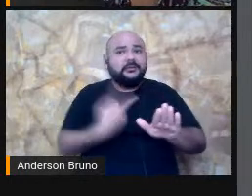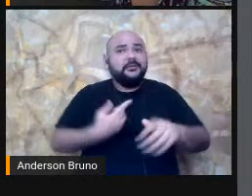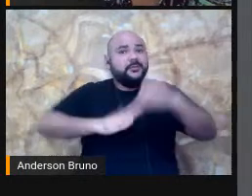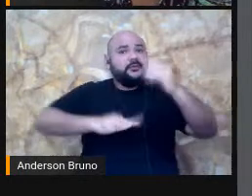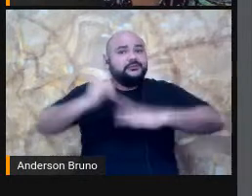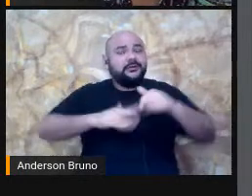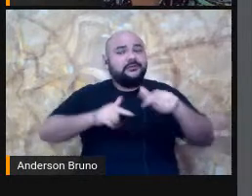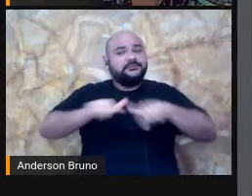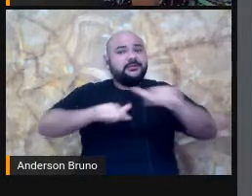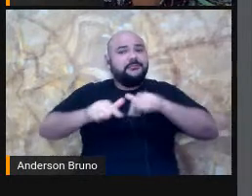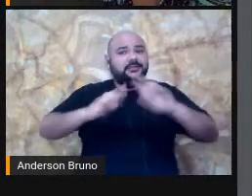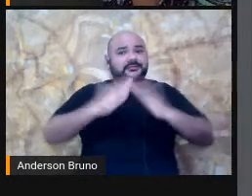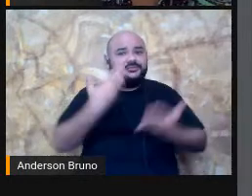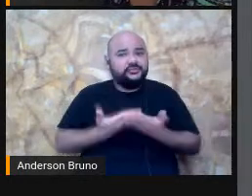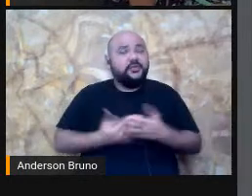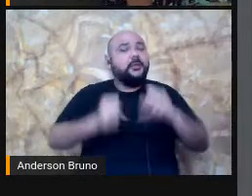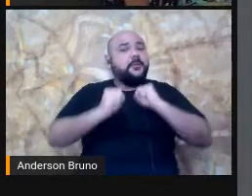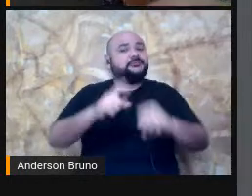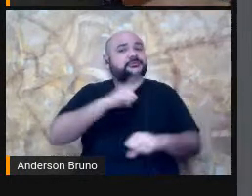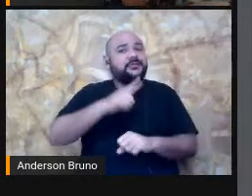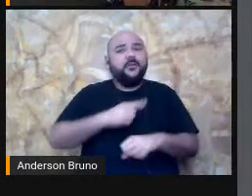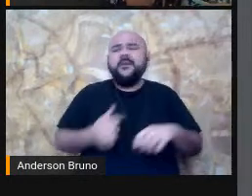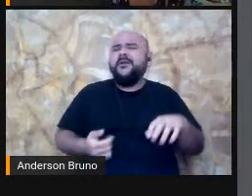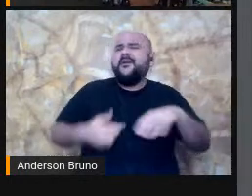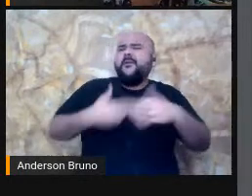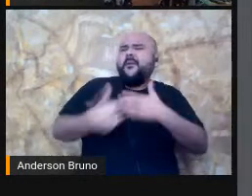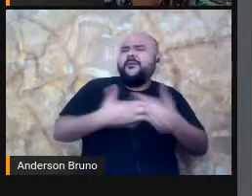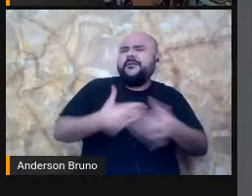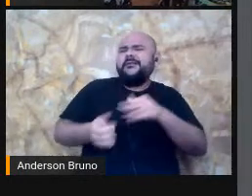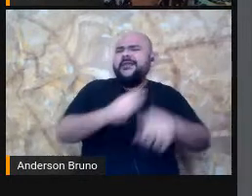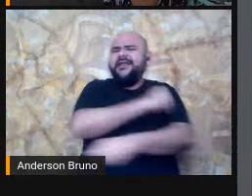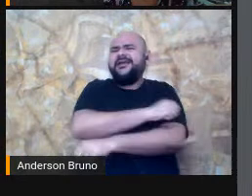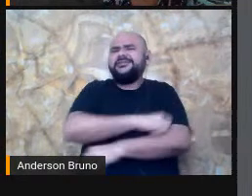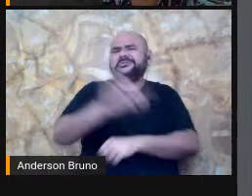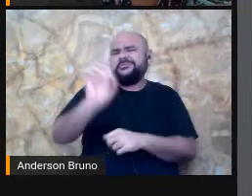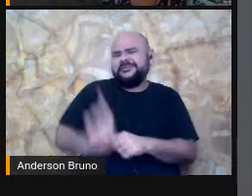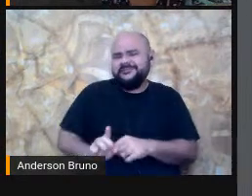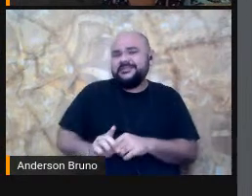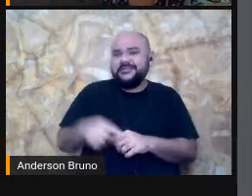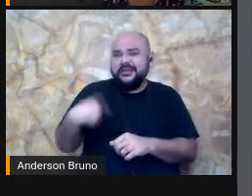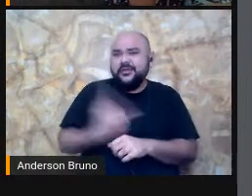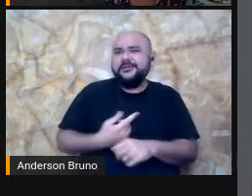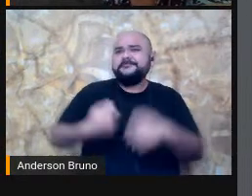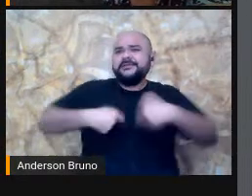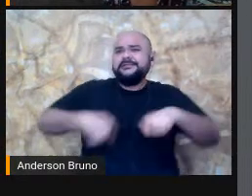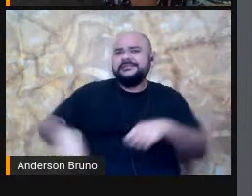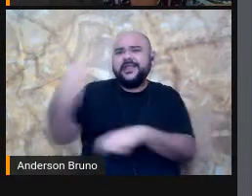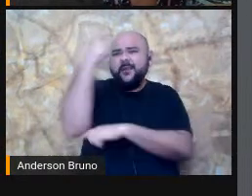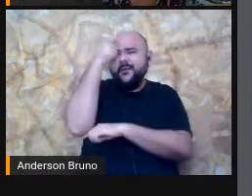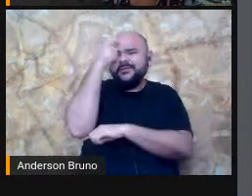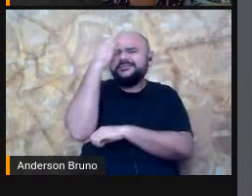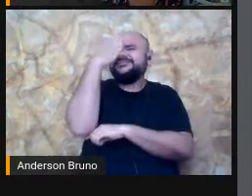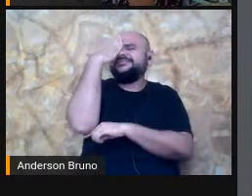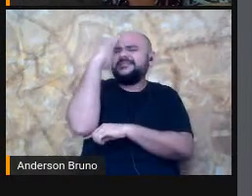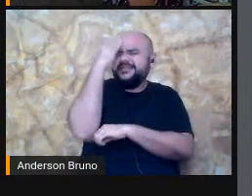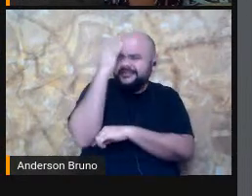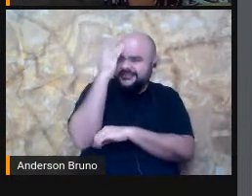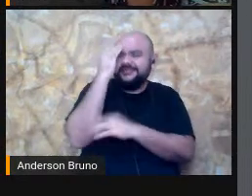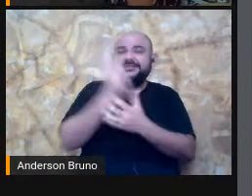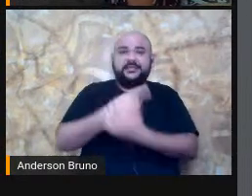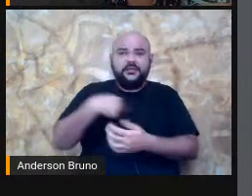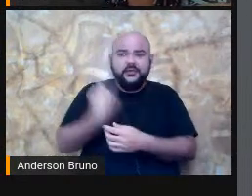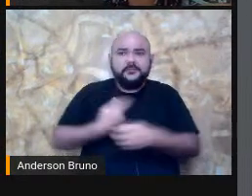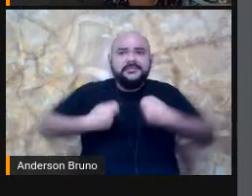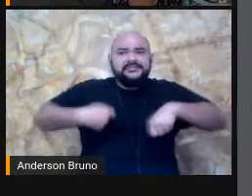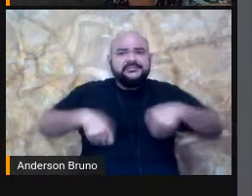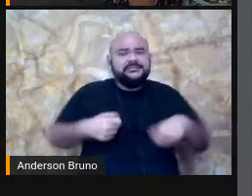Qualquer aluno Com deficiência Precisamos Compreender Para que nós Possamos Agir